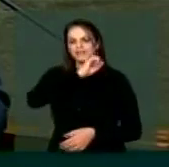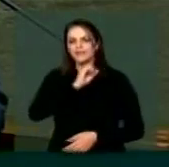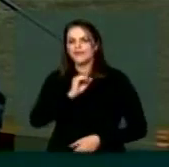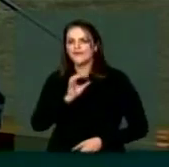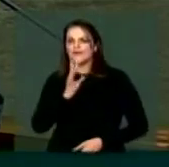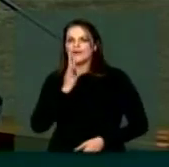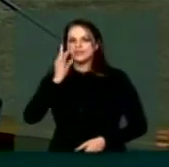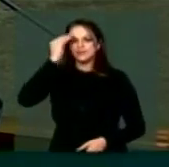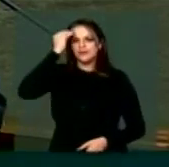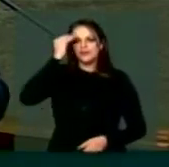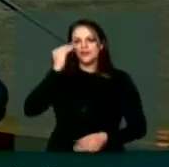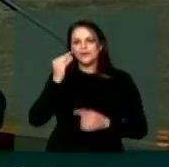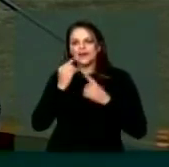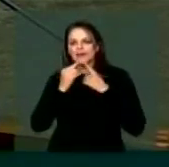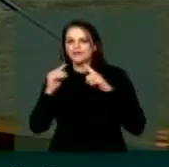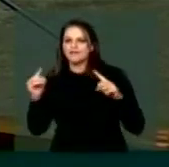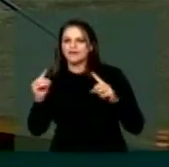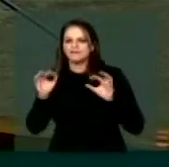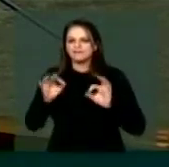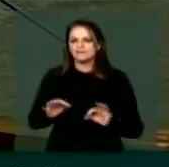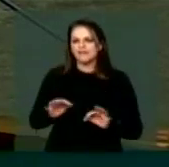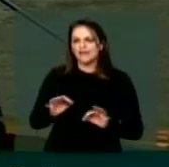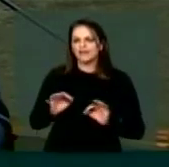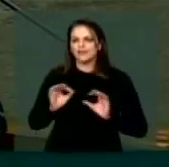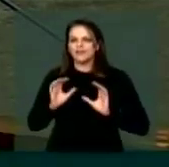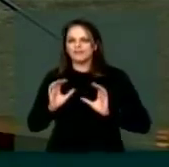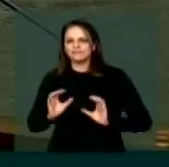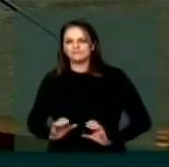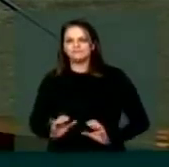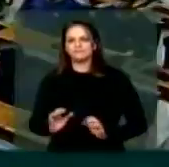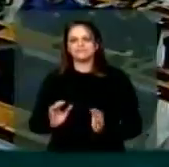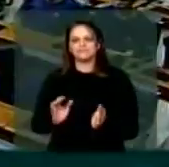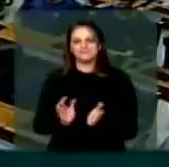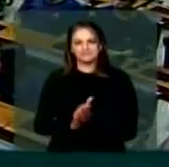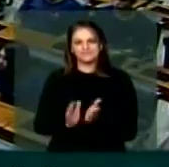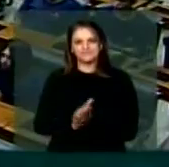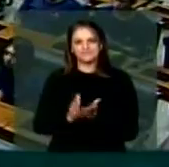crítica e inteligente. Esse é o caminho. Obrigado, gente.